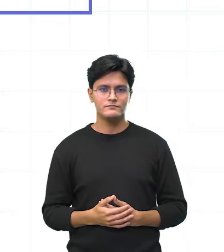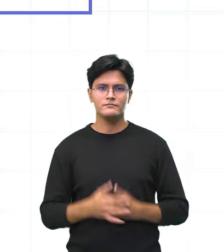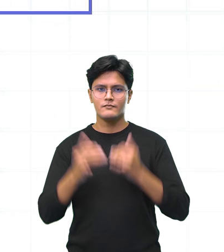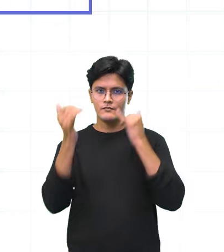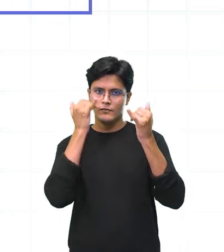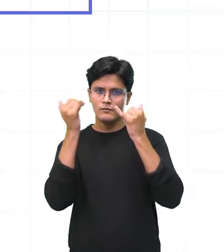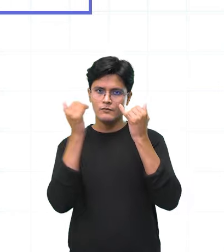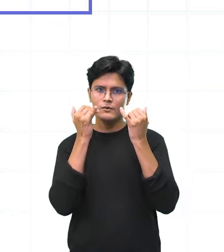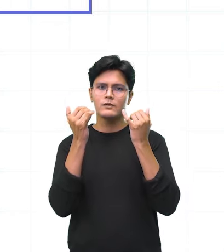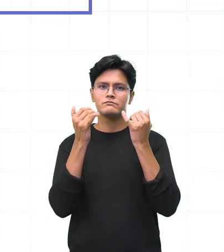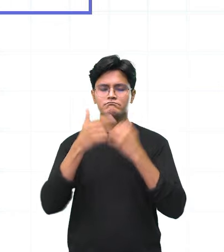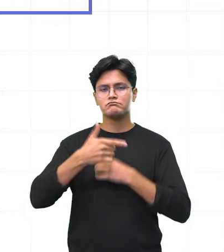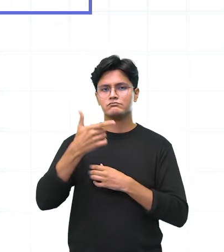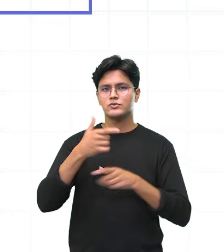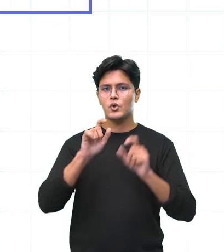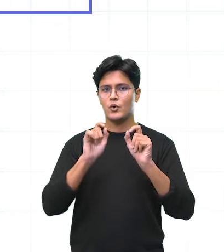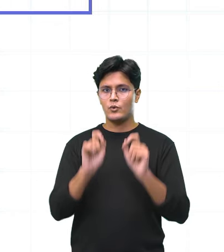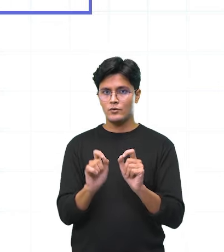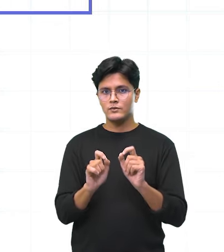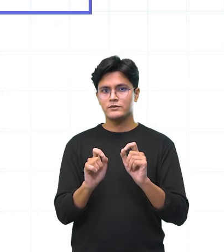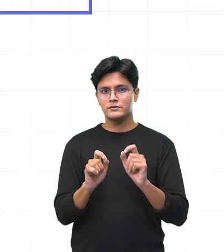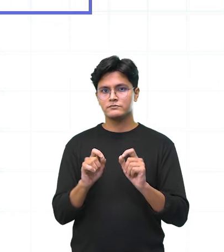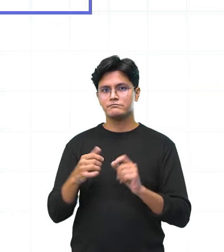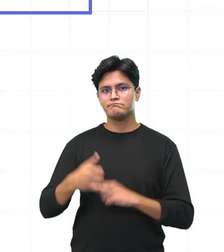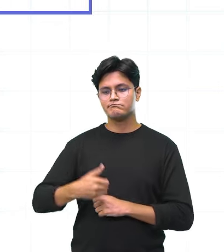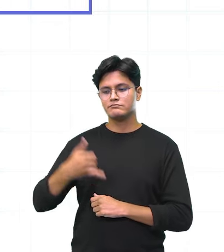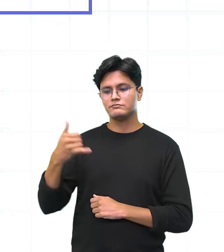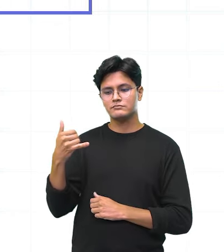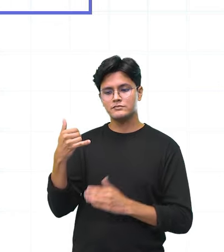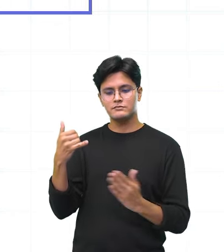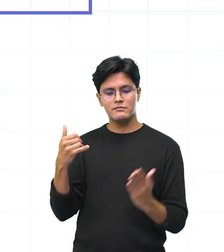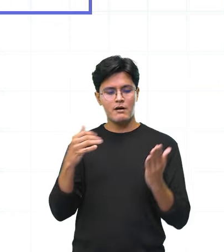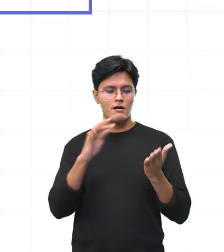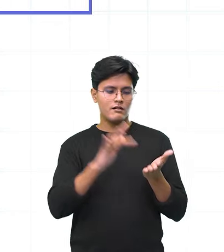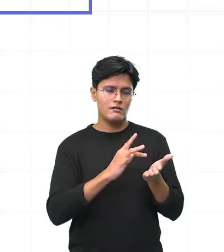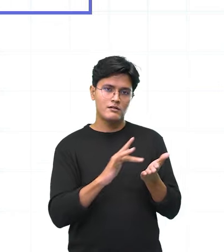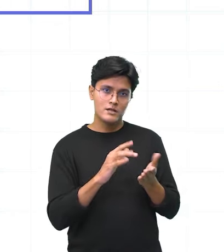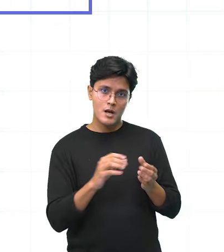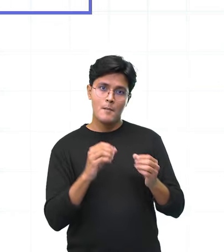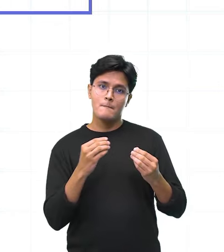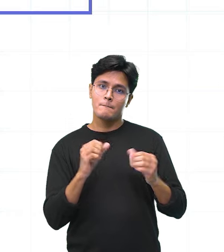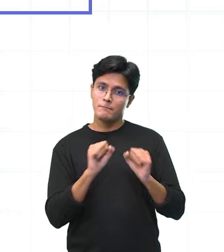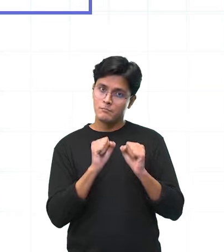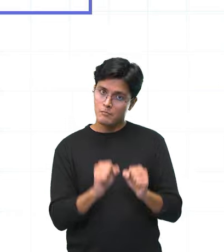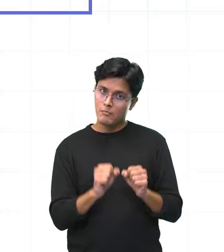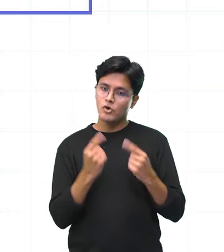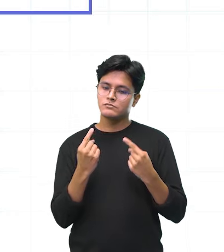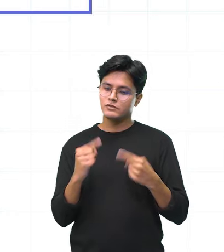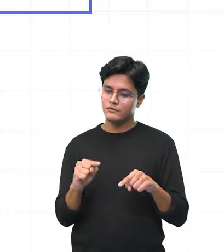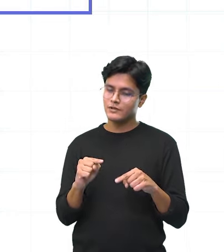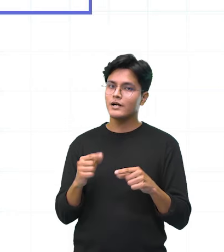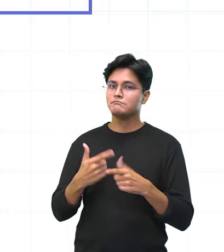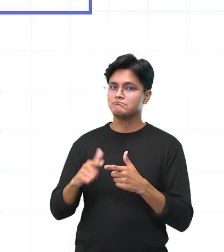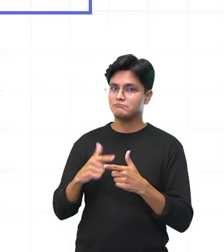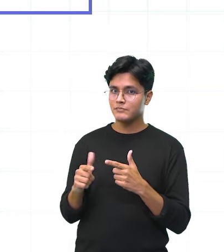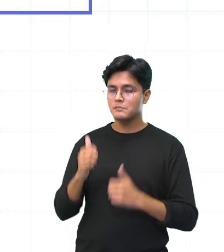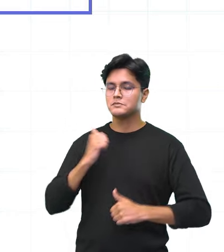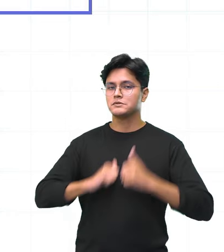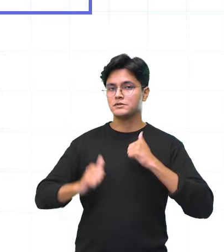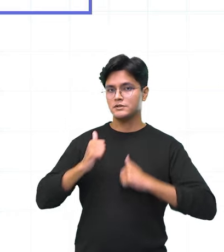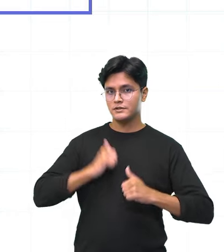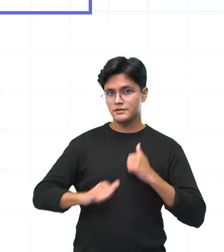informação secundária é, as telas podem gerar transtornos como ansiedade, problemas de visão,